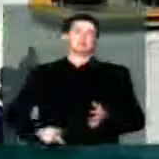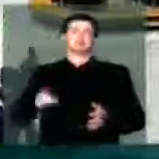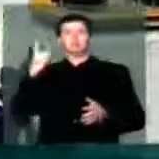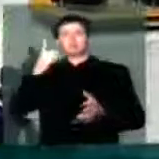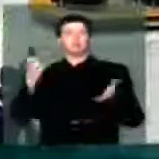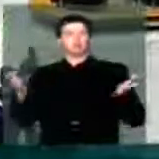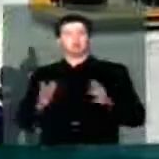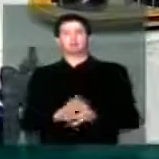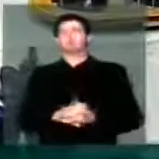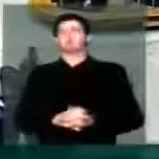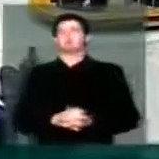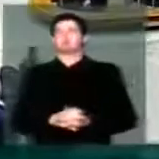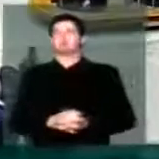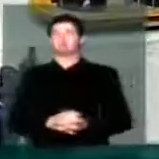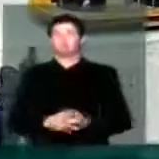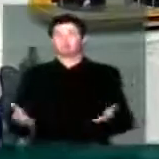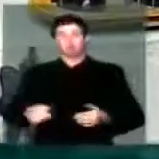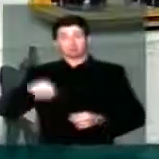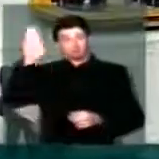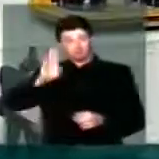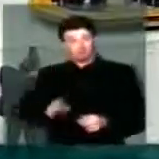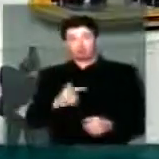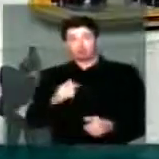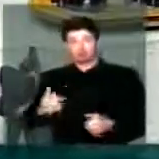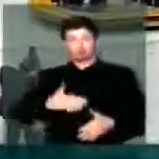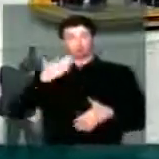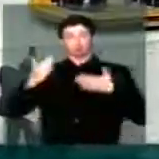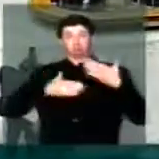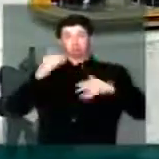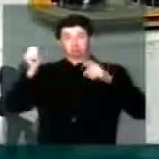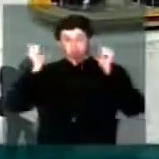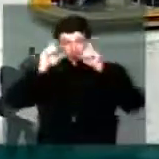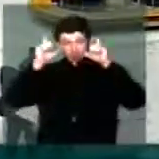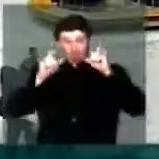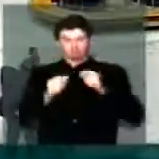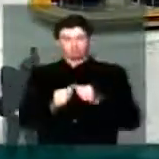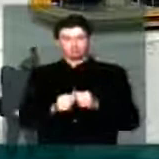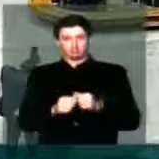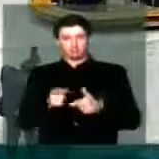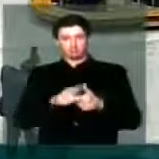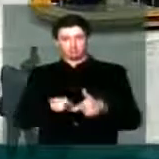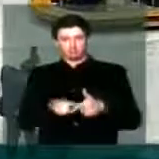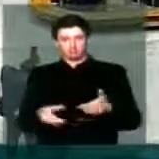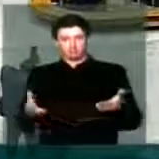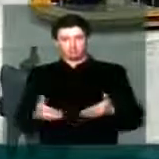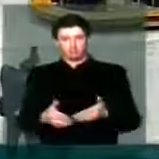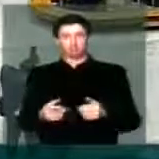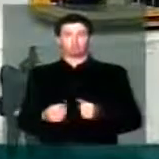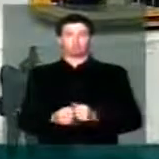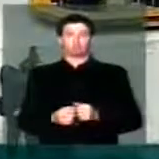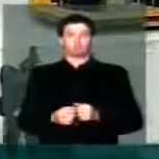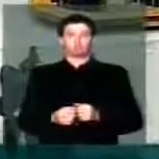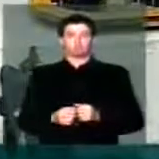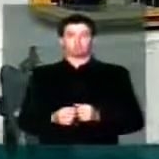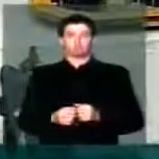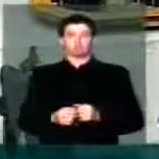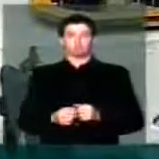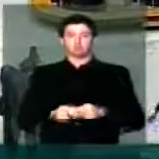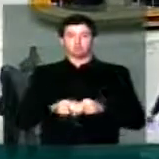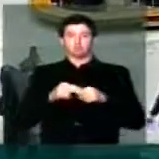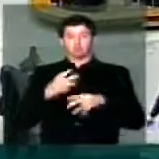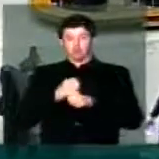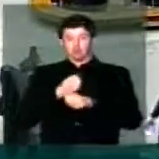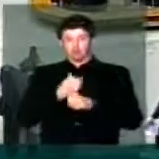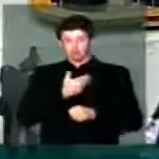Senhoras deputados, o Brasil assiste estarrecido a situação de mazela das